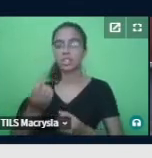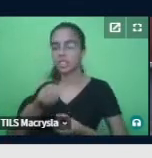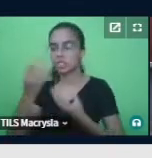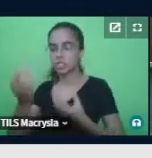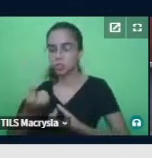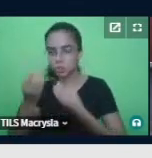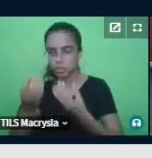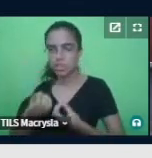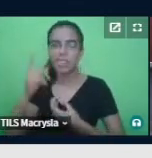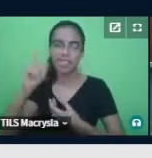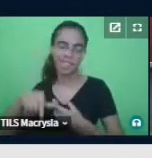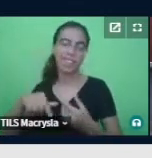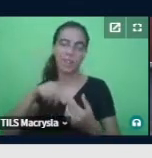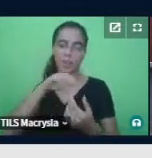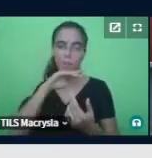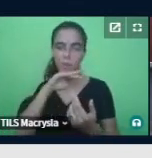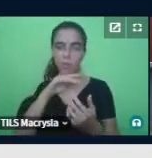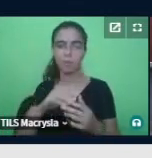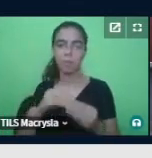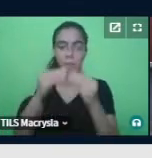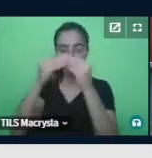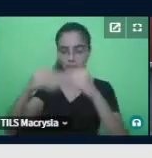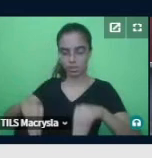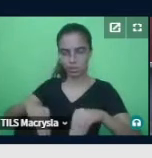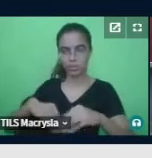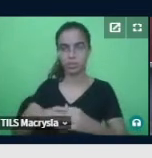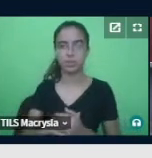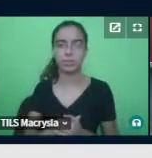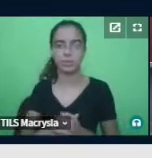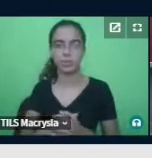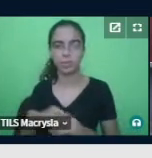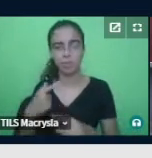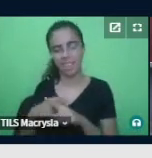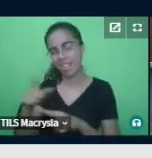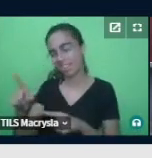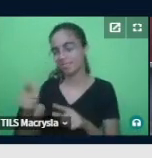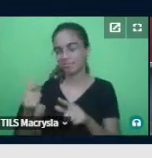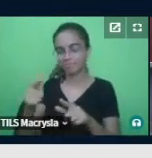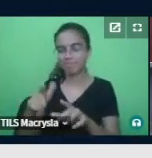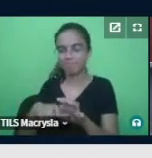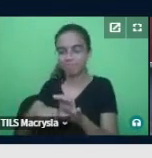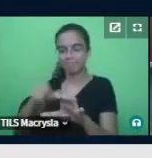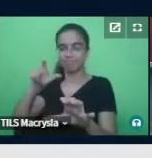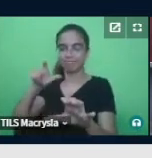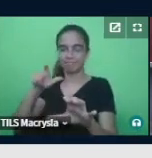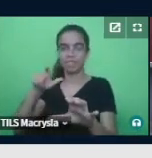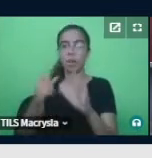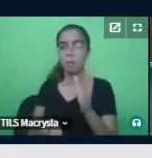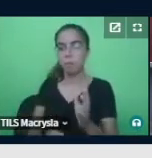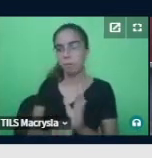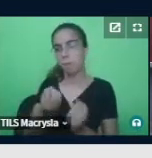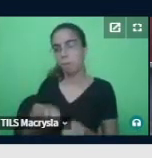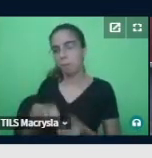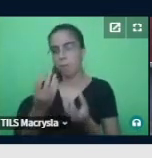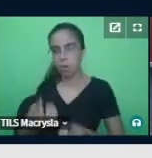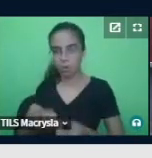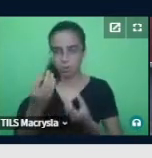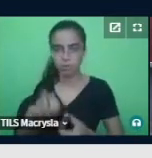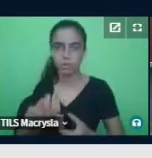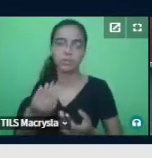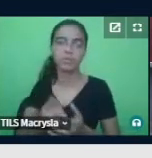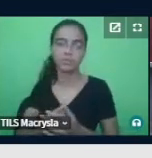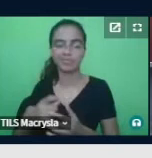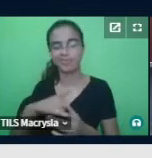e como ela não tem essa autonomia na produção discursiva, a produção textual, a competência textual dela também fica